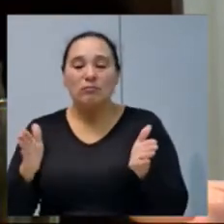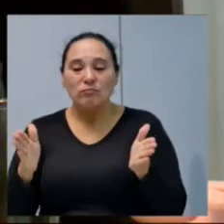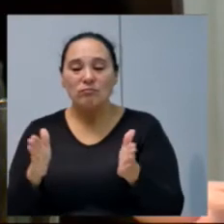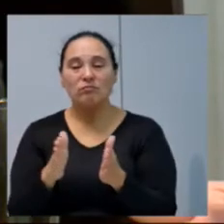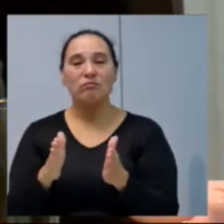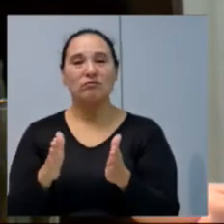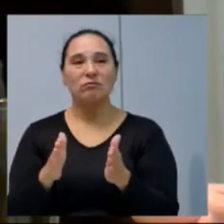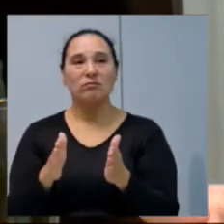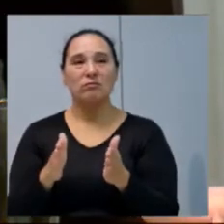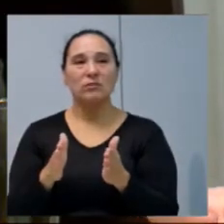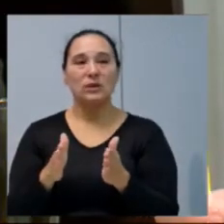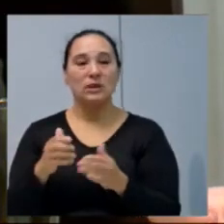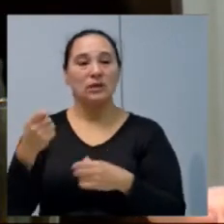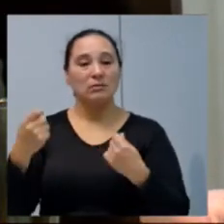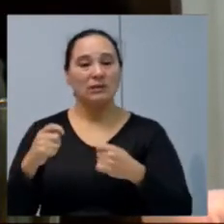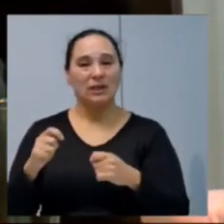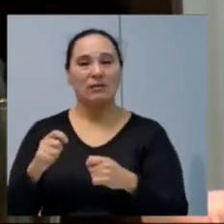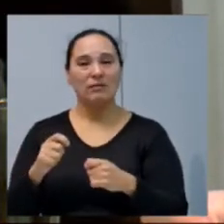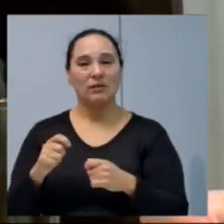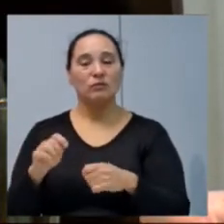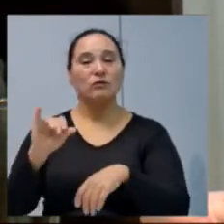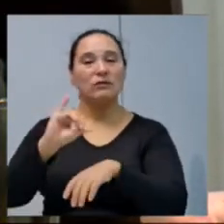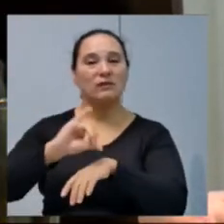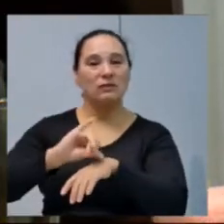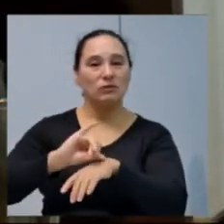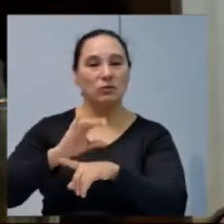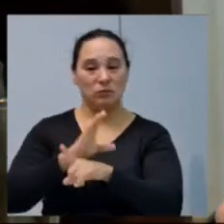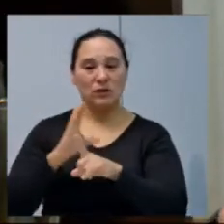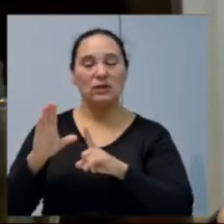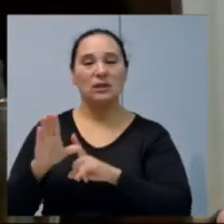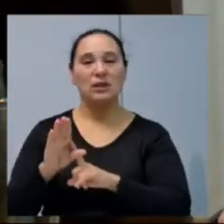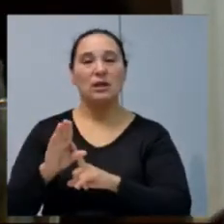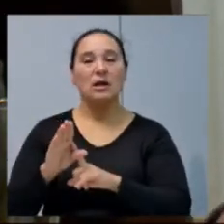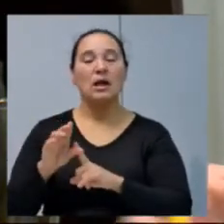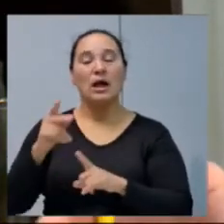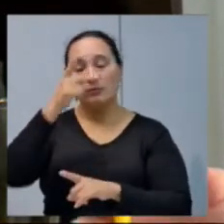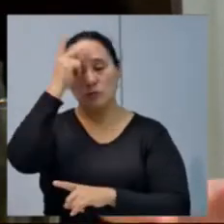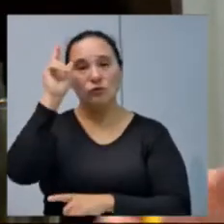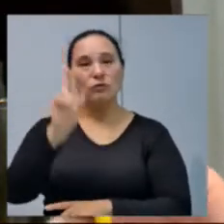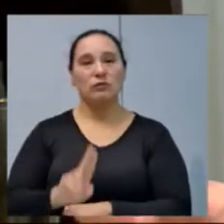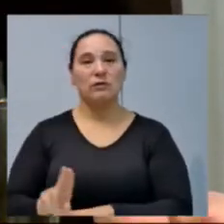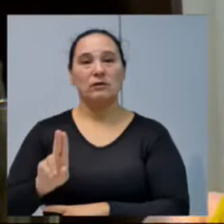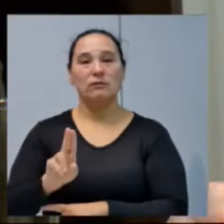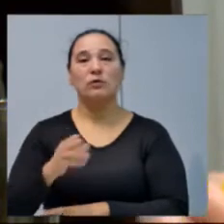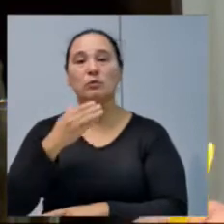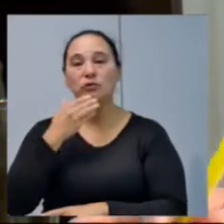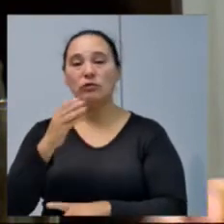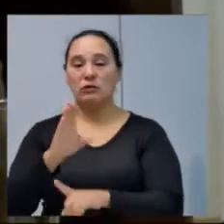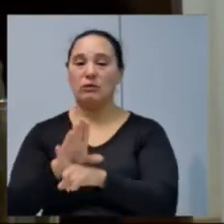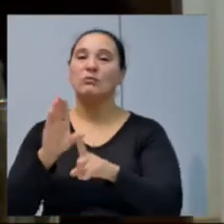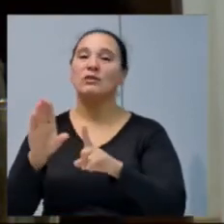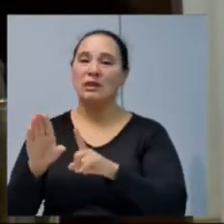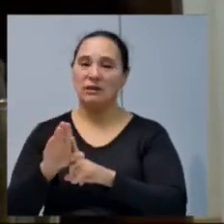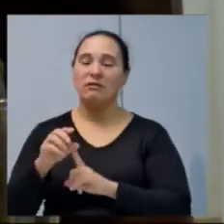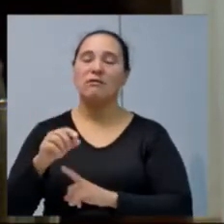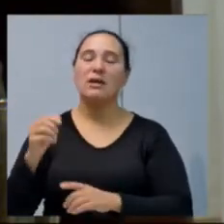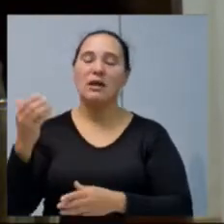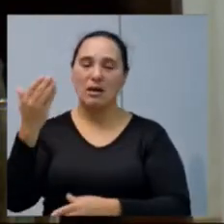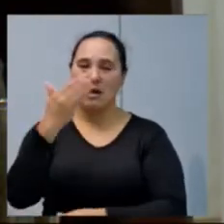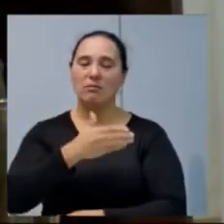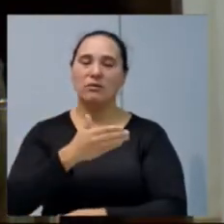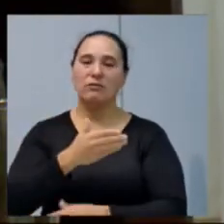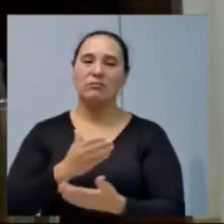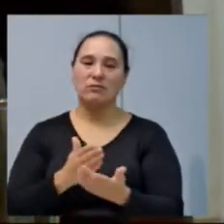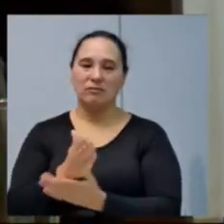não precisasse ser no centro comunitário que as pessoas utilizavam. Então, se foi um pedido da comunidade, a gente vai aprovar tranquilamente.